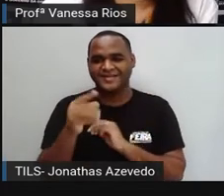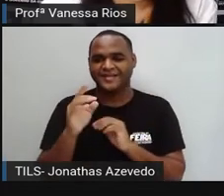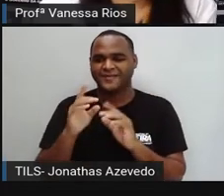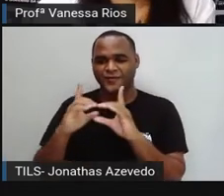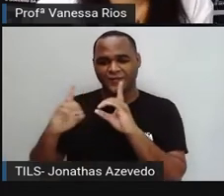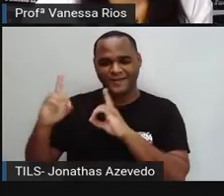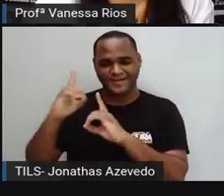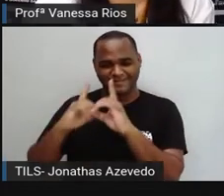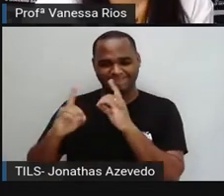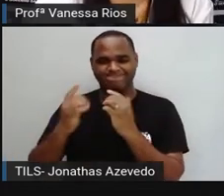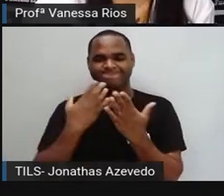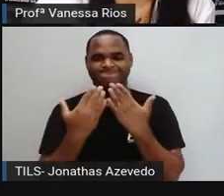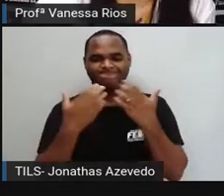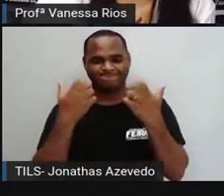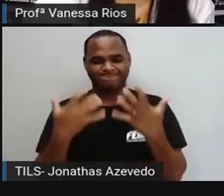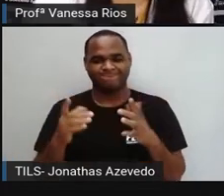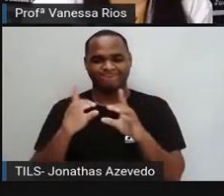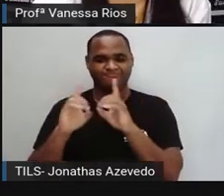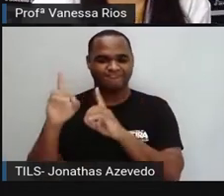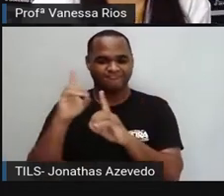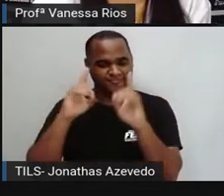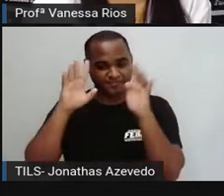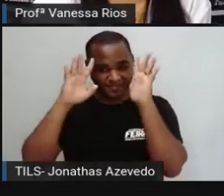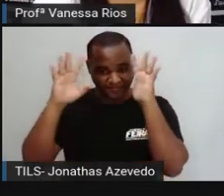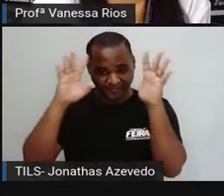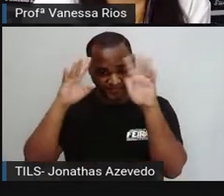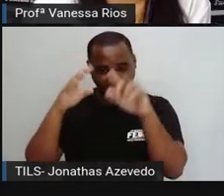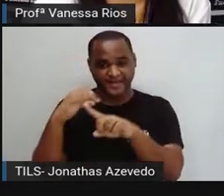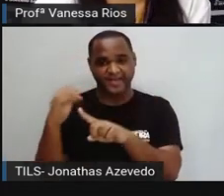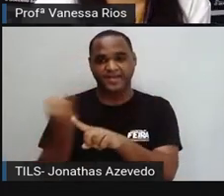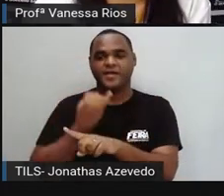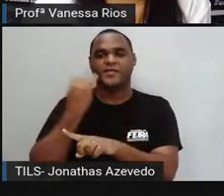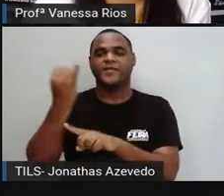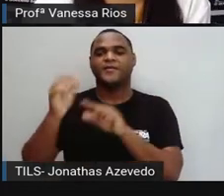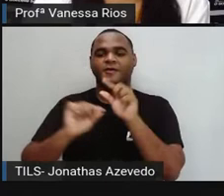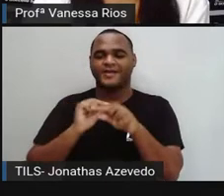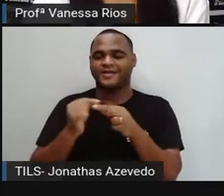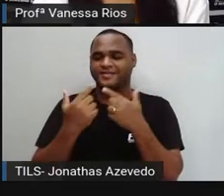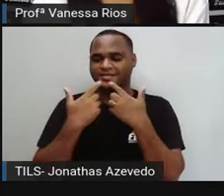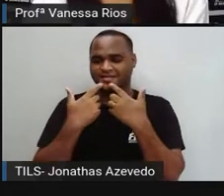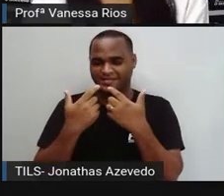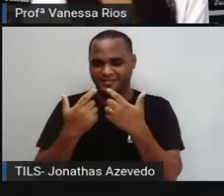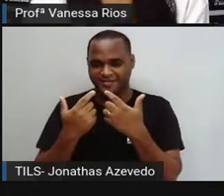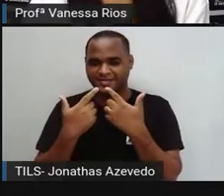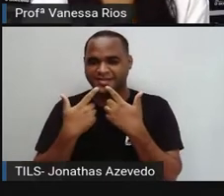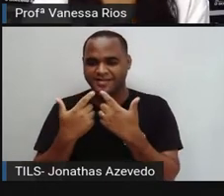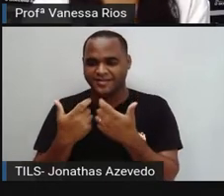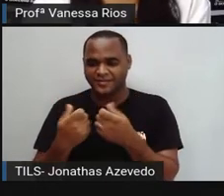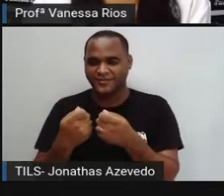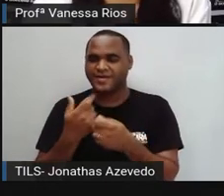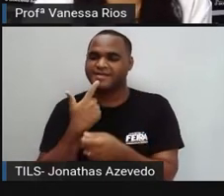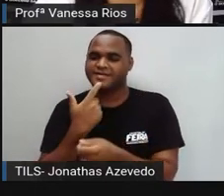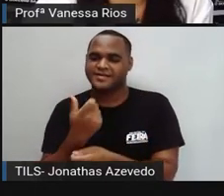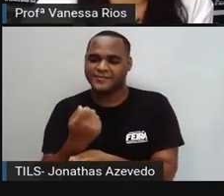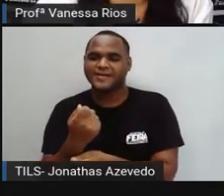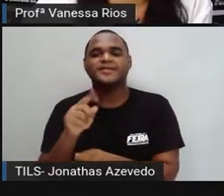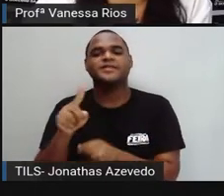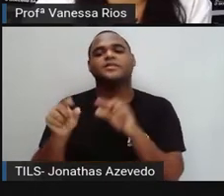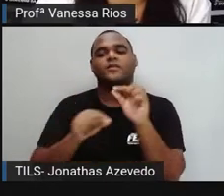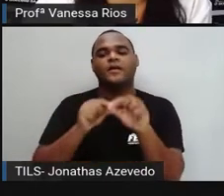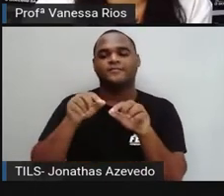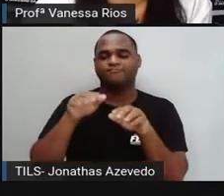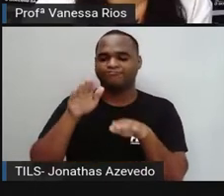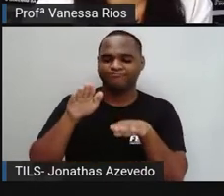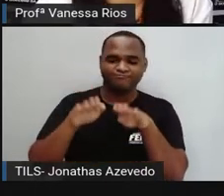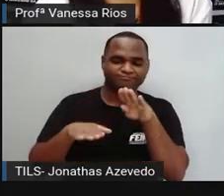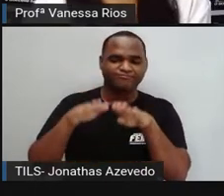acontecendo, e a gente vai refletir aí sobre a importância da língua, importância em saber sobre as variações da